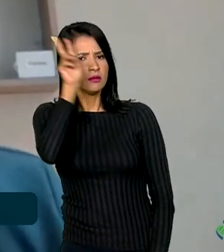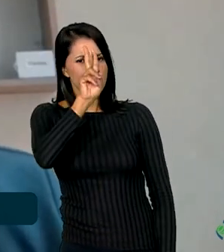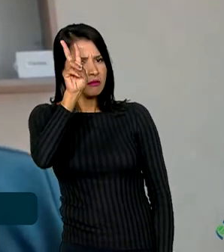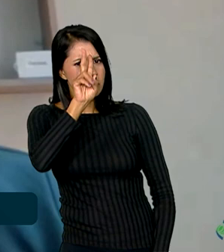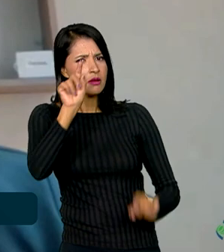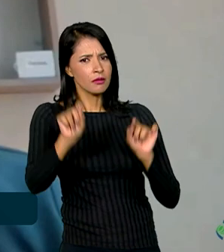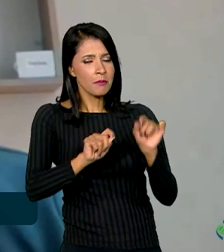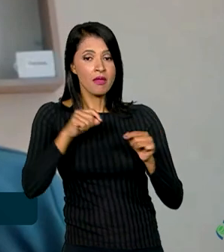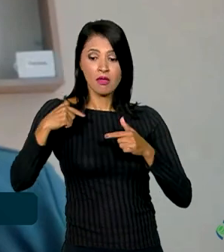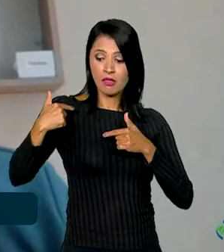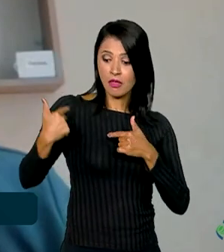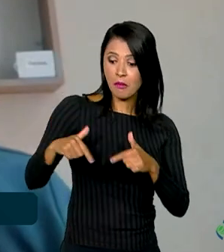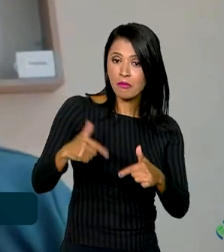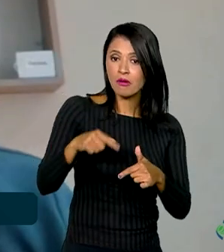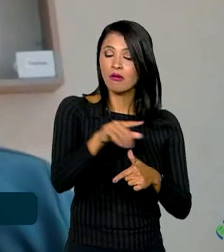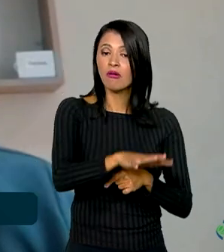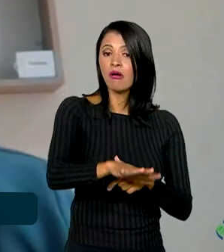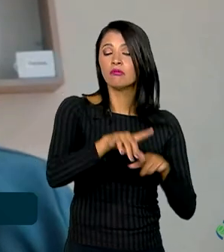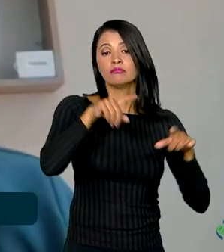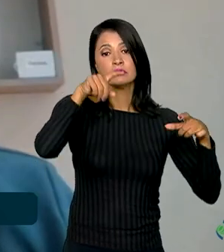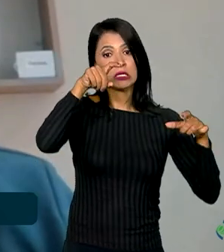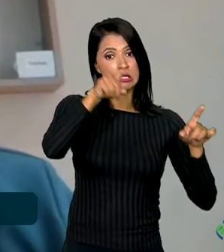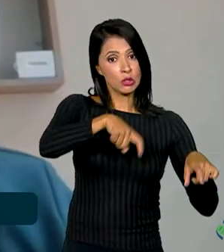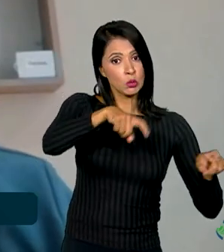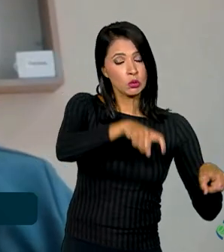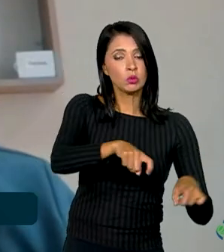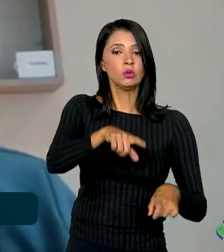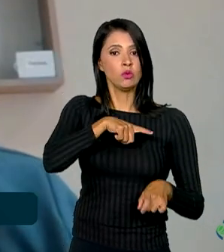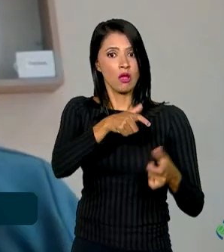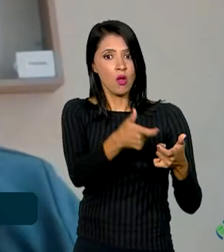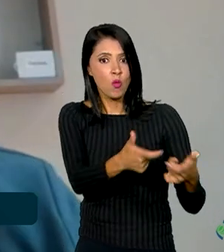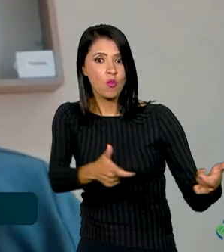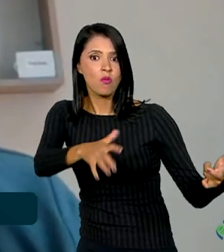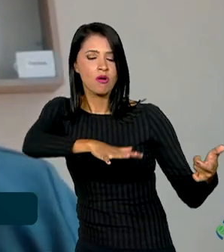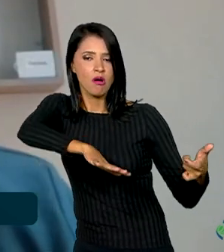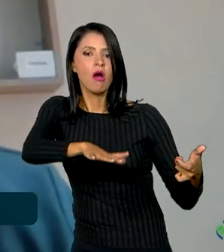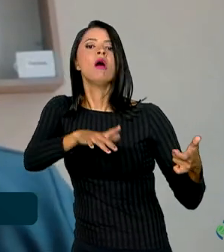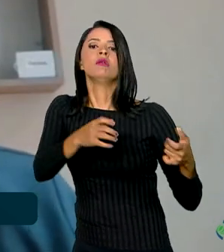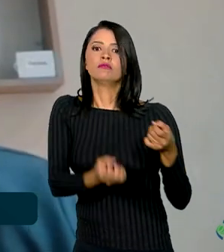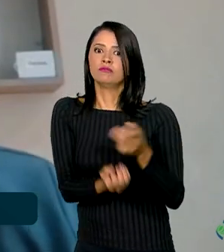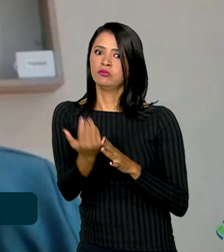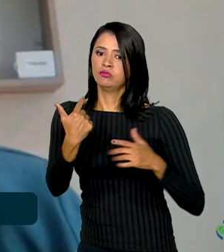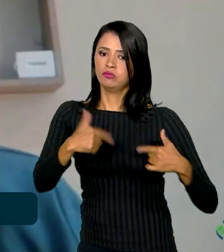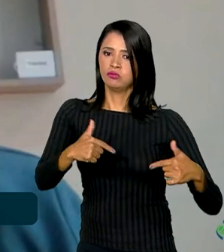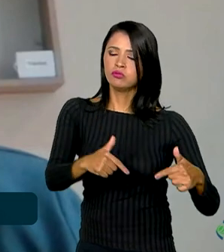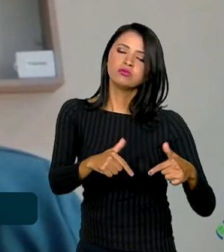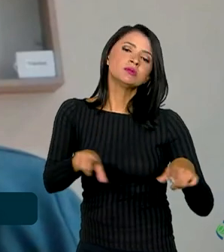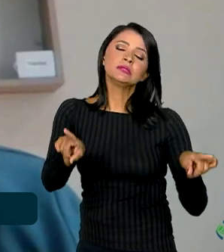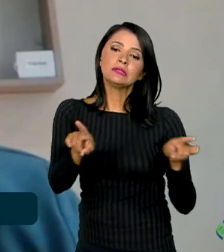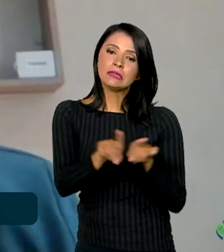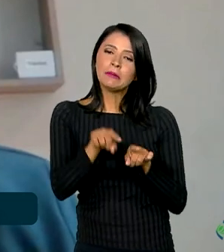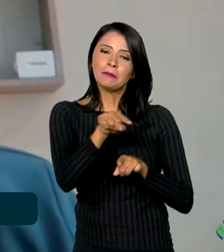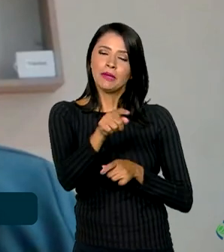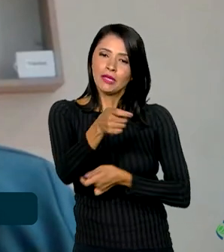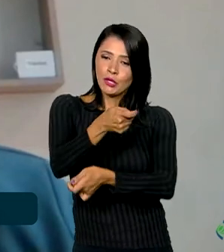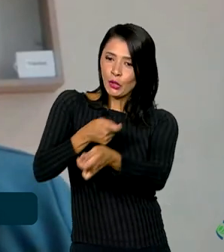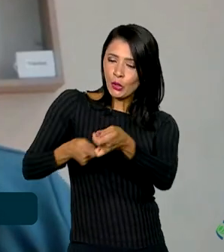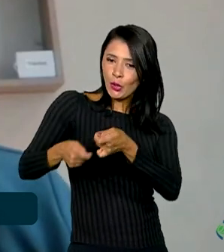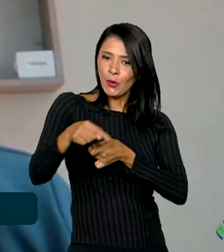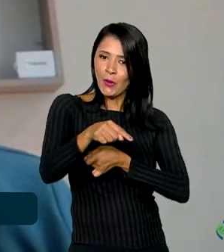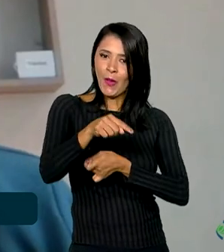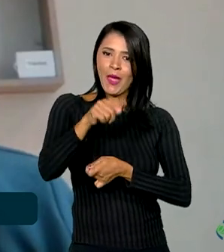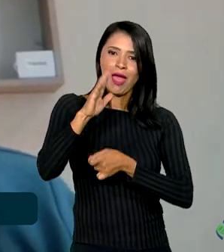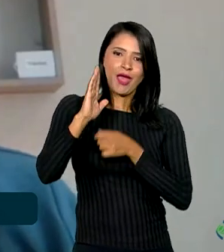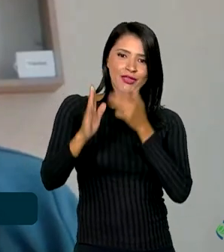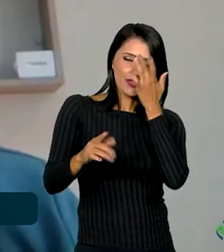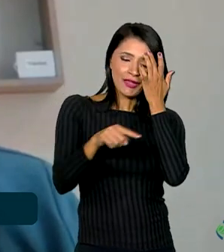questão do emprego que a agricultura tem. É um setor que emprega bastante, setor que tem um dinamismo na economia, não direto